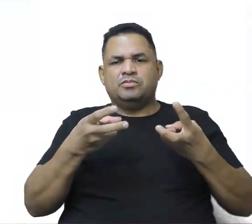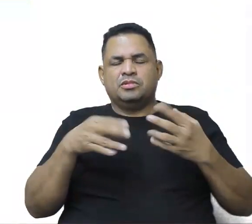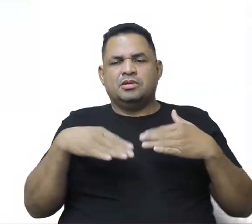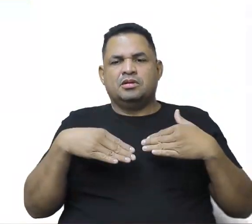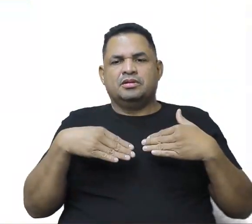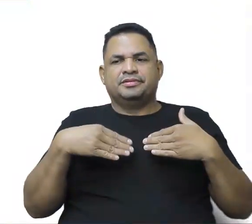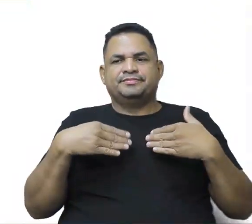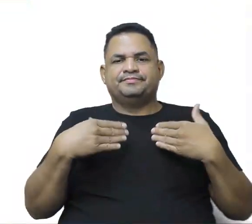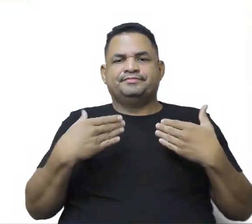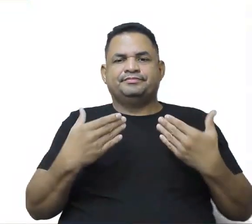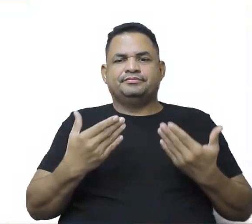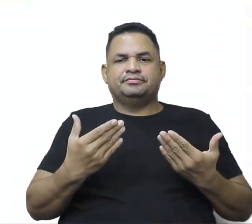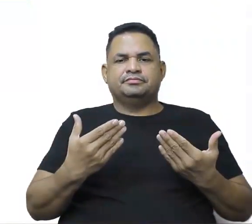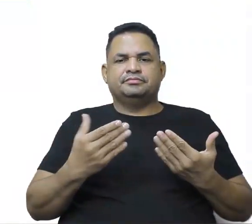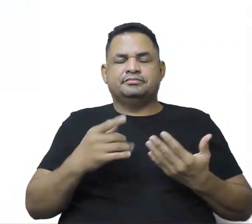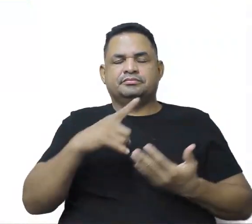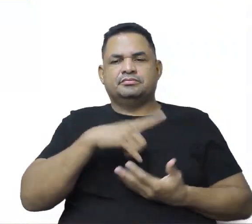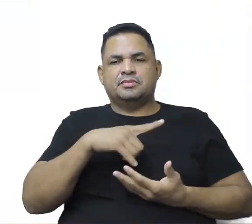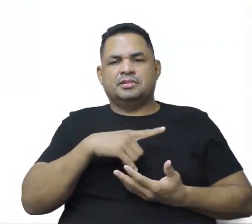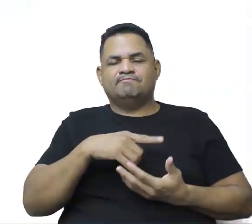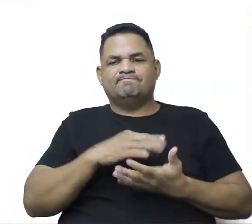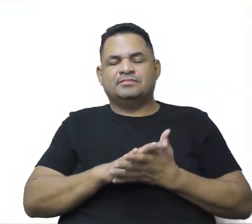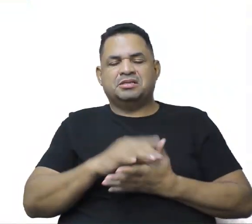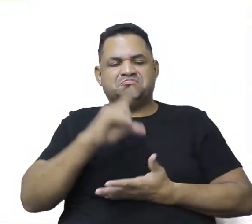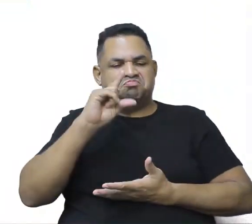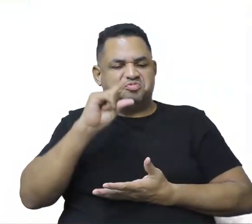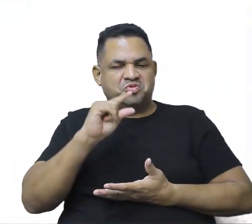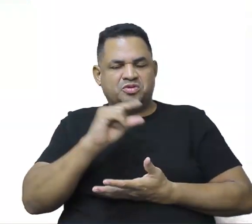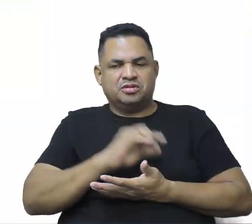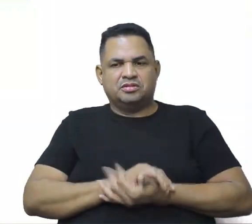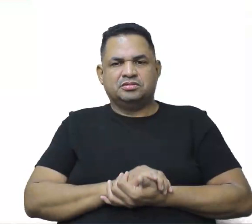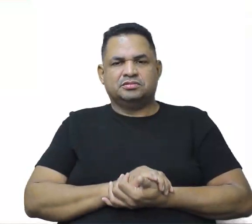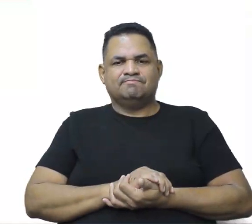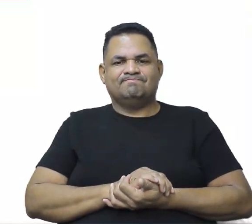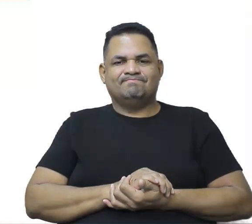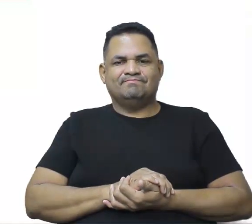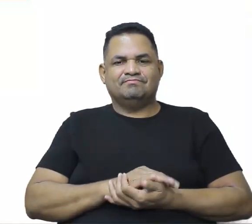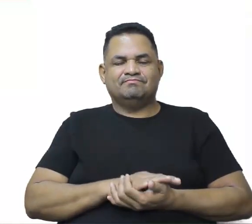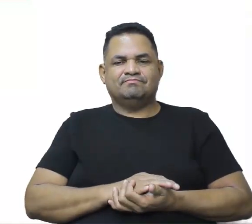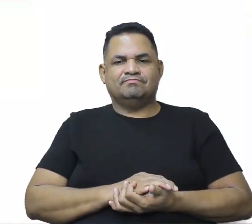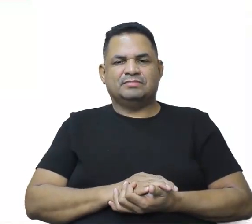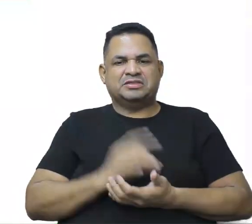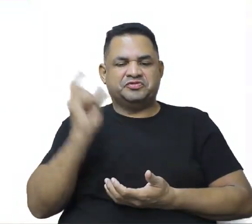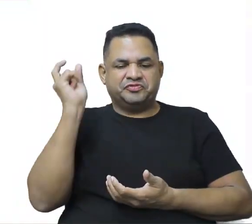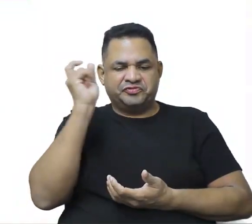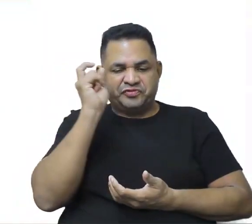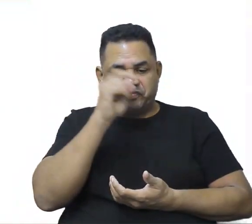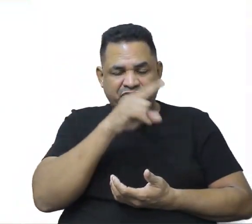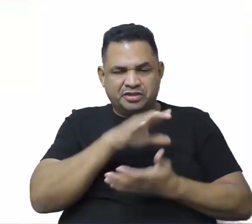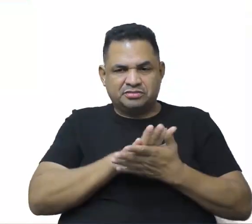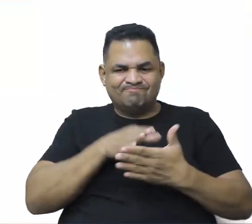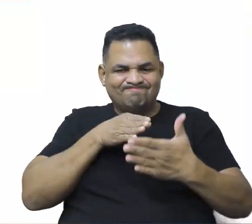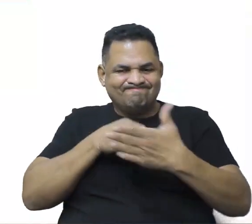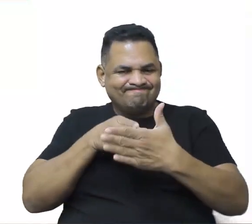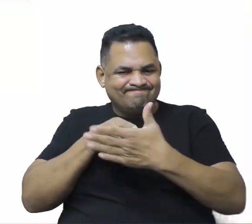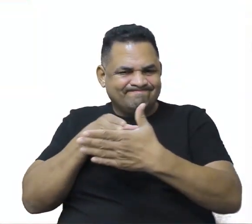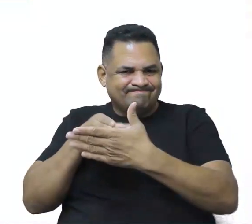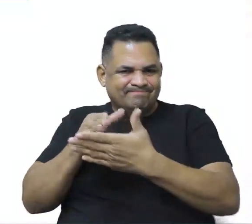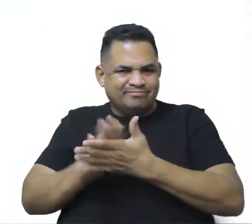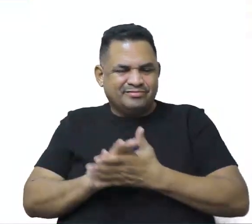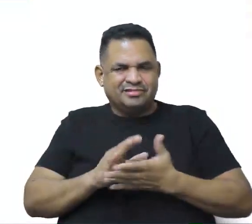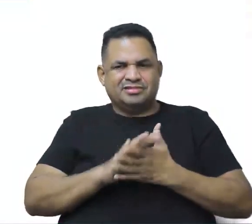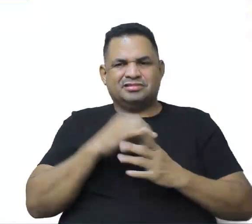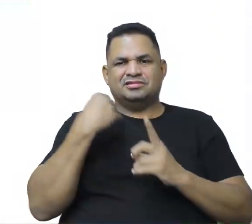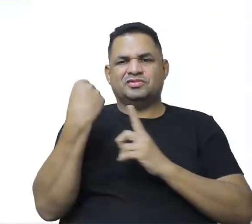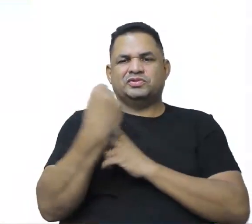que ainda a resistência é pequena, né? Ela é uma resistência mesmo. Porque perante a tudo isso, essa